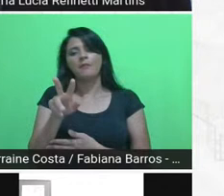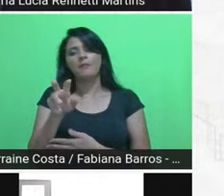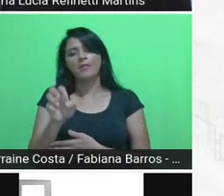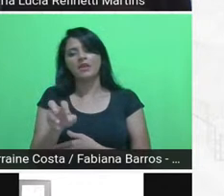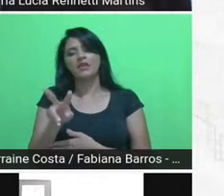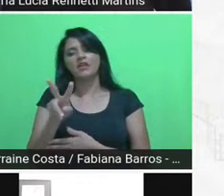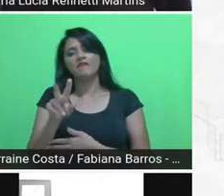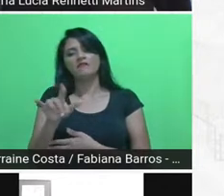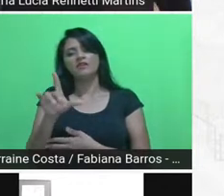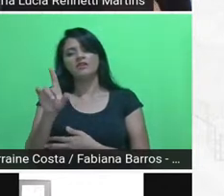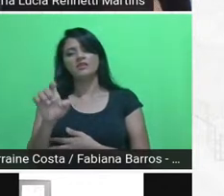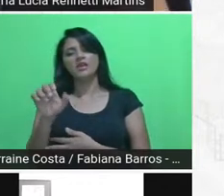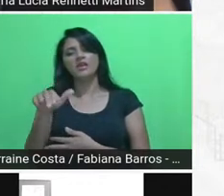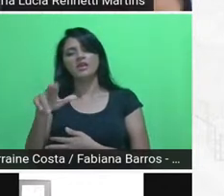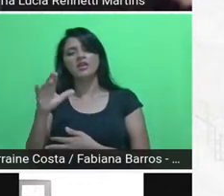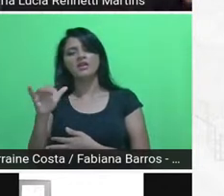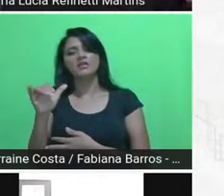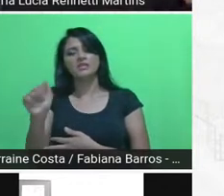que